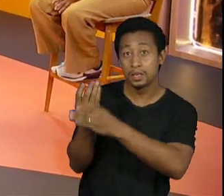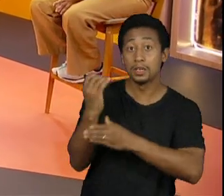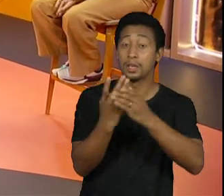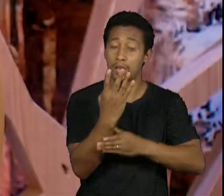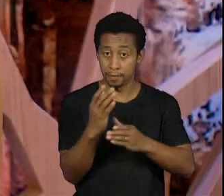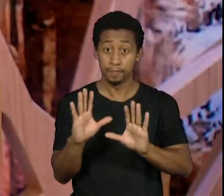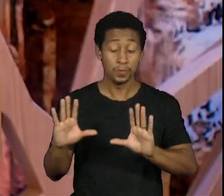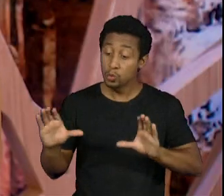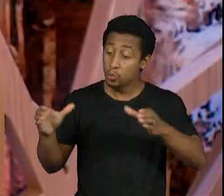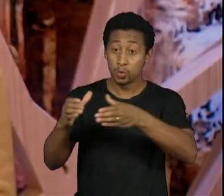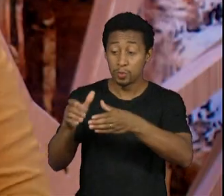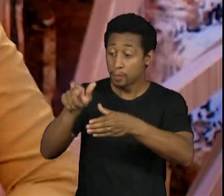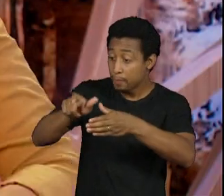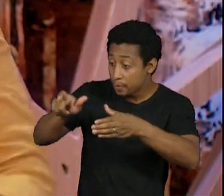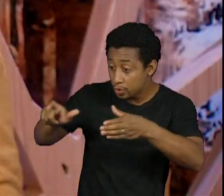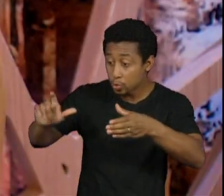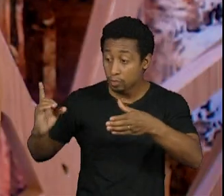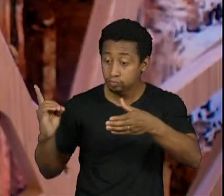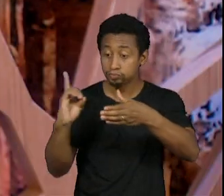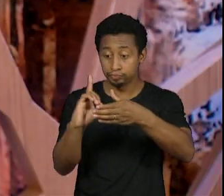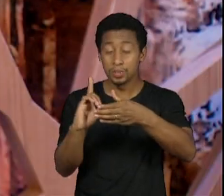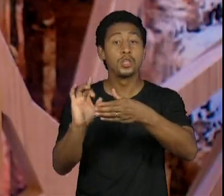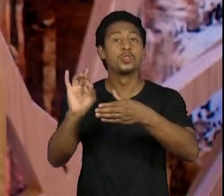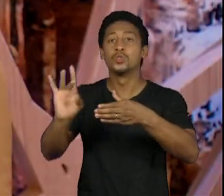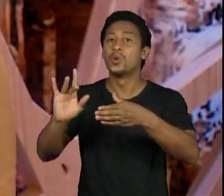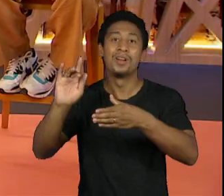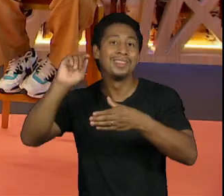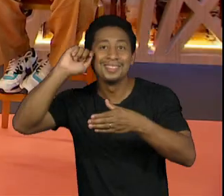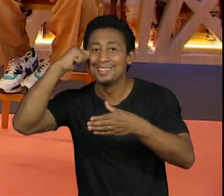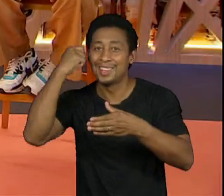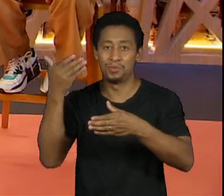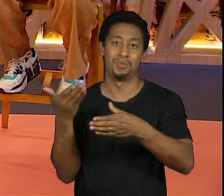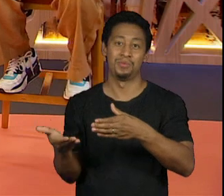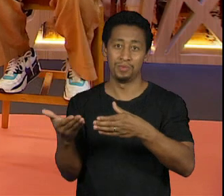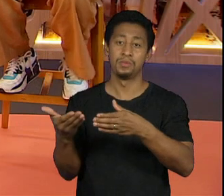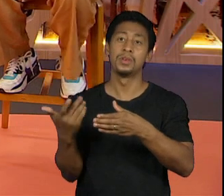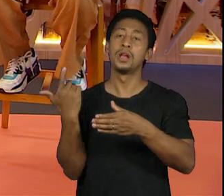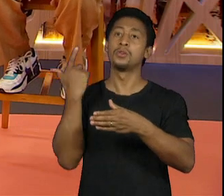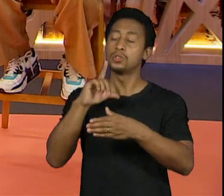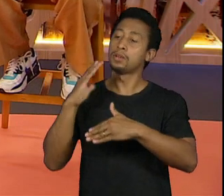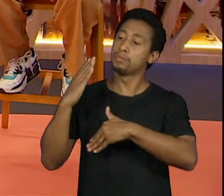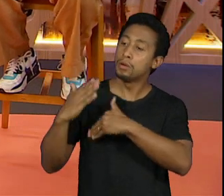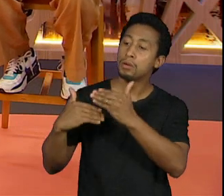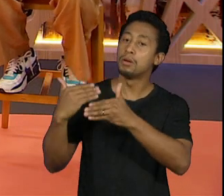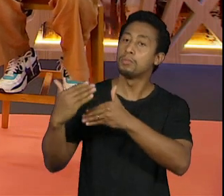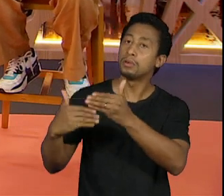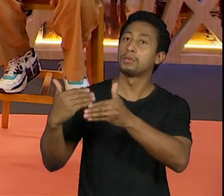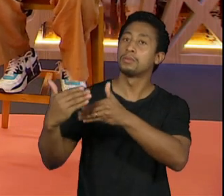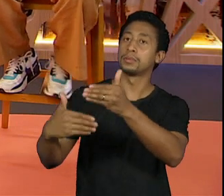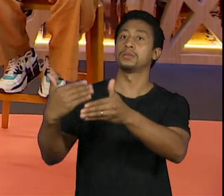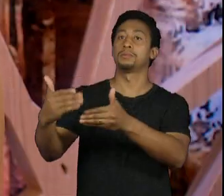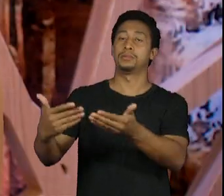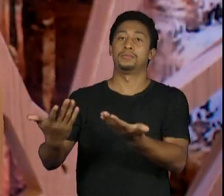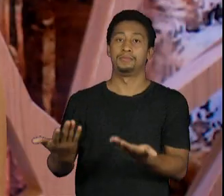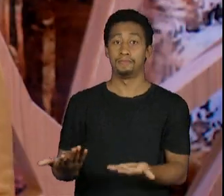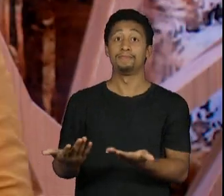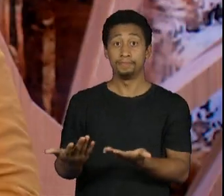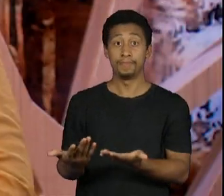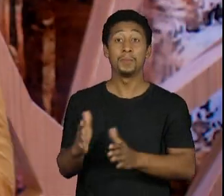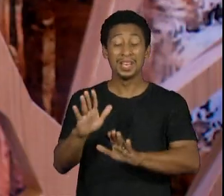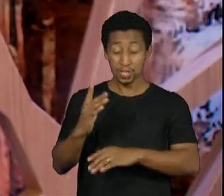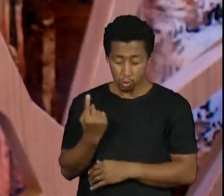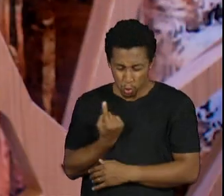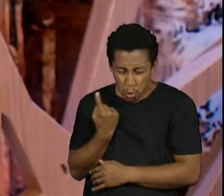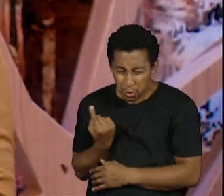a gente não consegue avançar sozinho e essa é uma responsabilidade muito grande também que a gente traz a gente quando